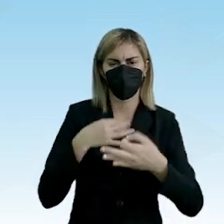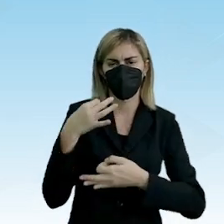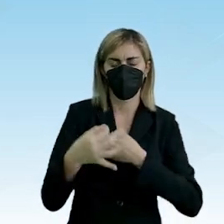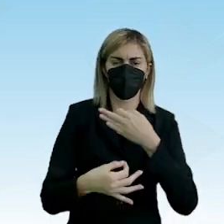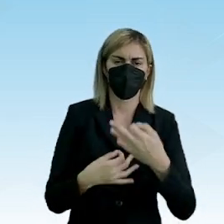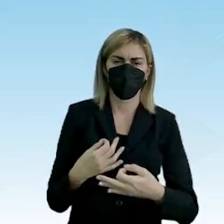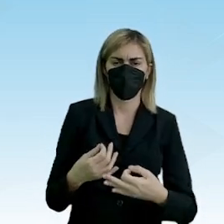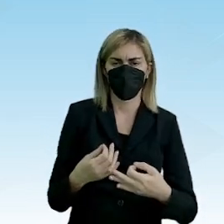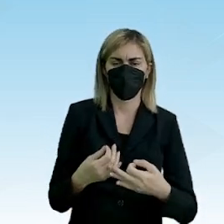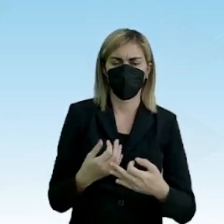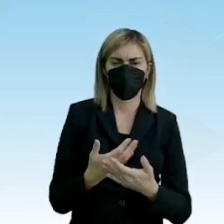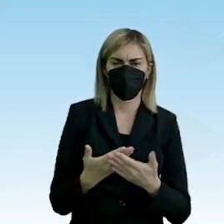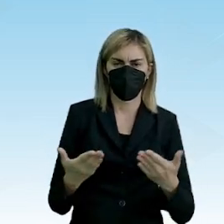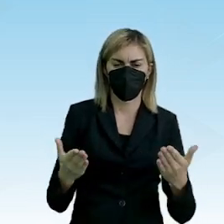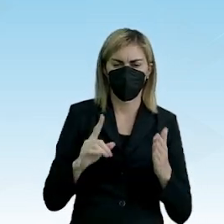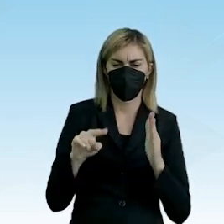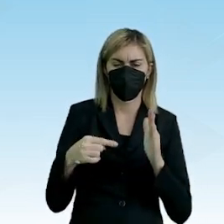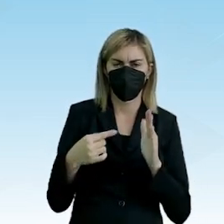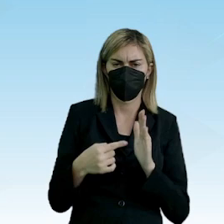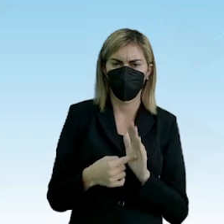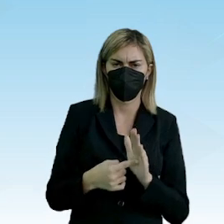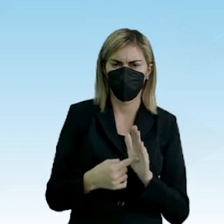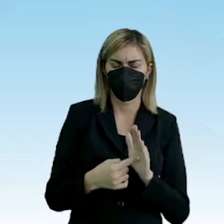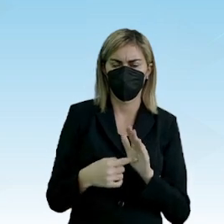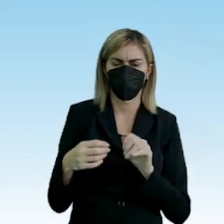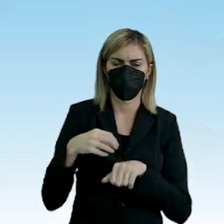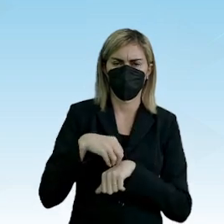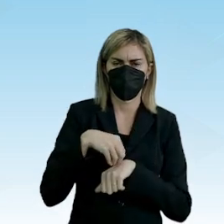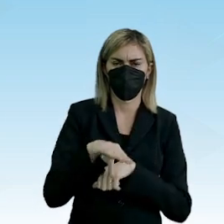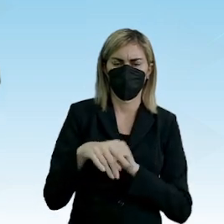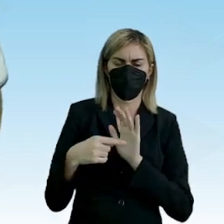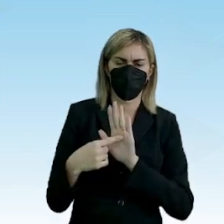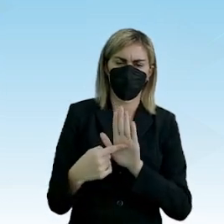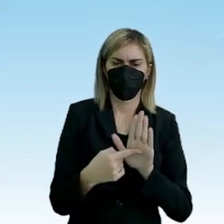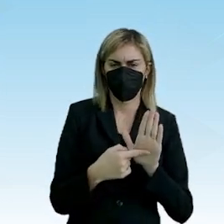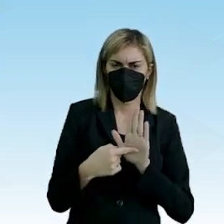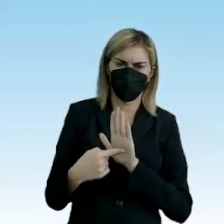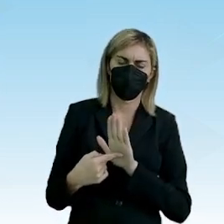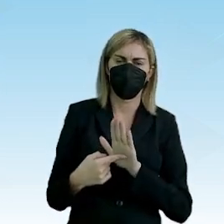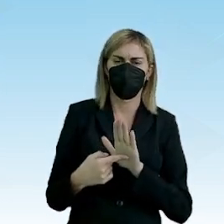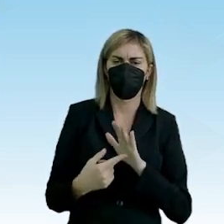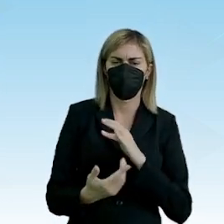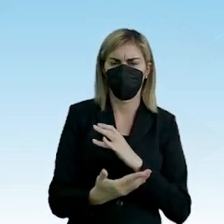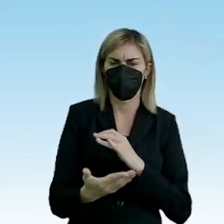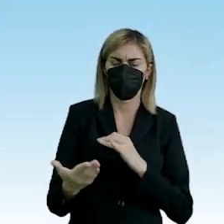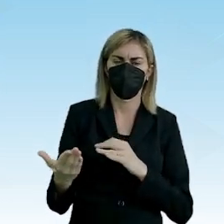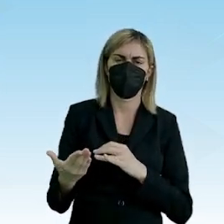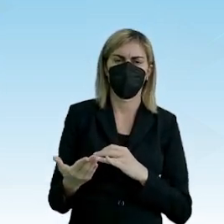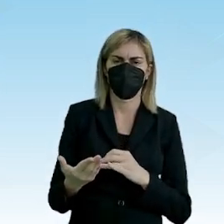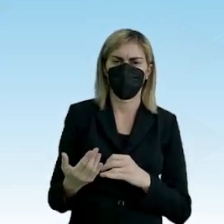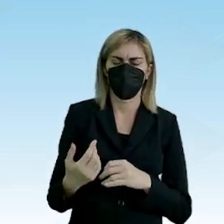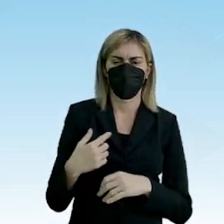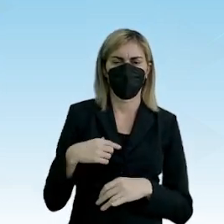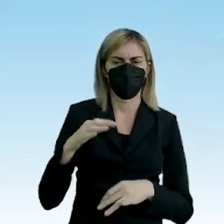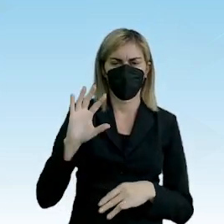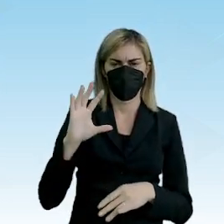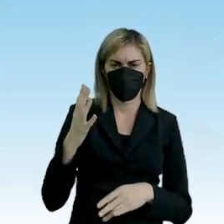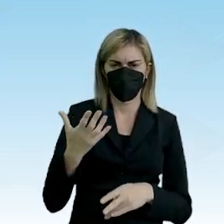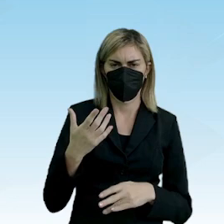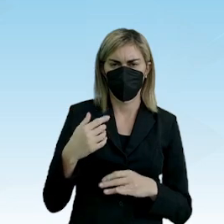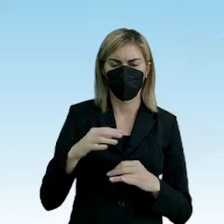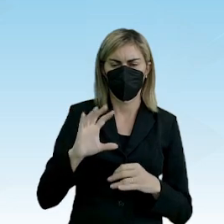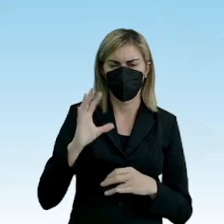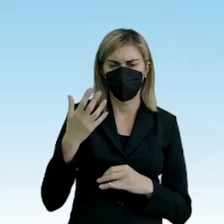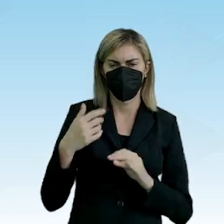Fato, de caráter objetivo, está posto, certo? Independe da sua opinião. Isso aconteceu, está